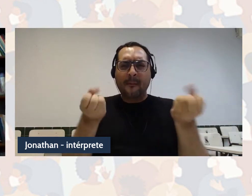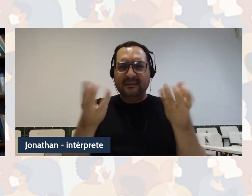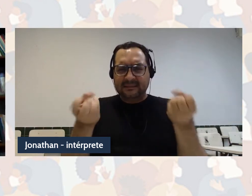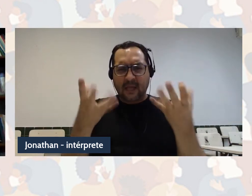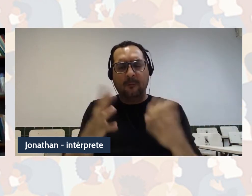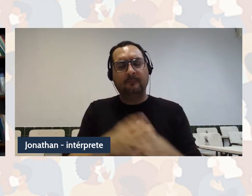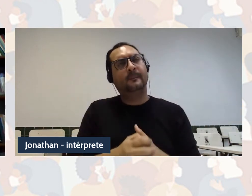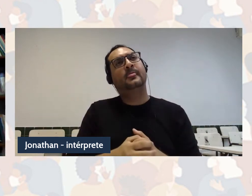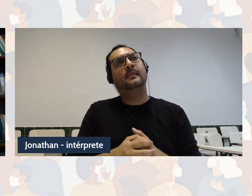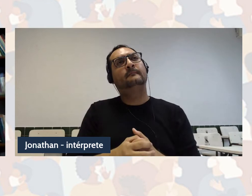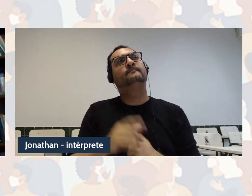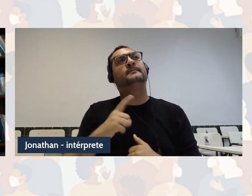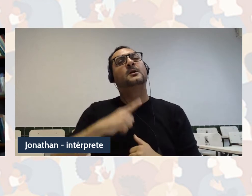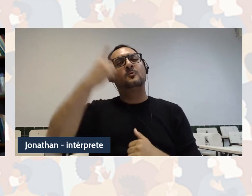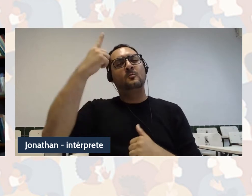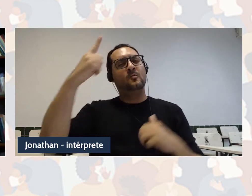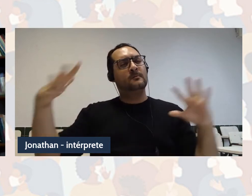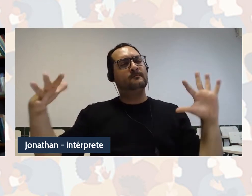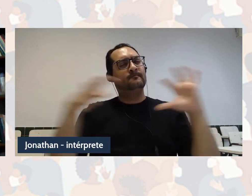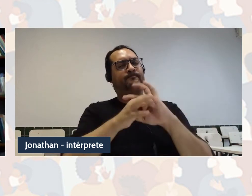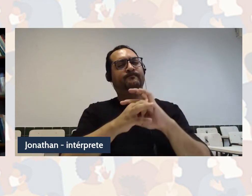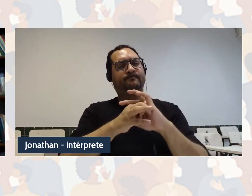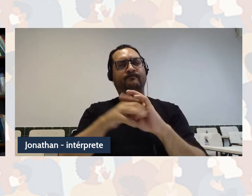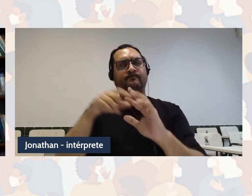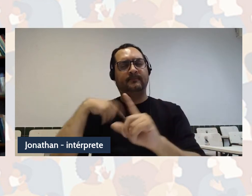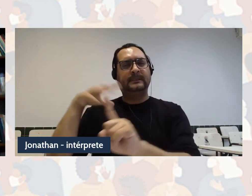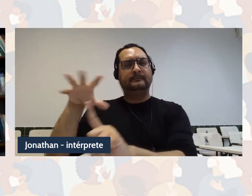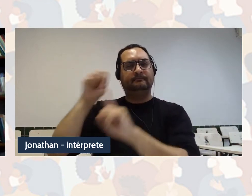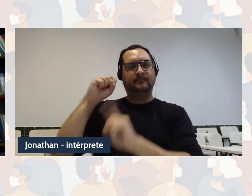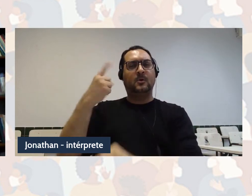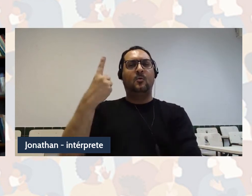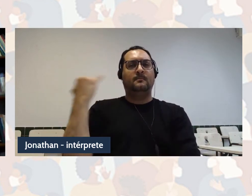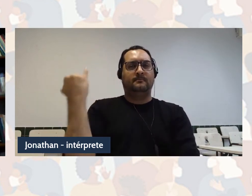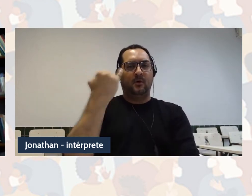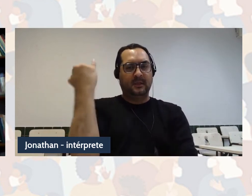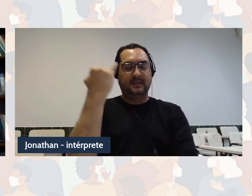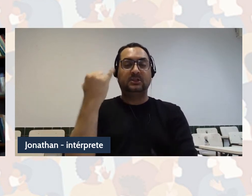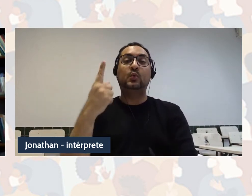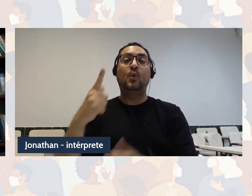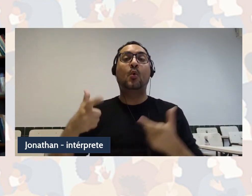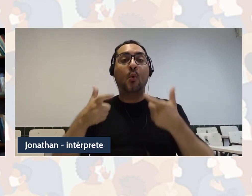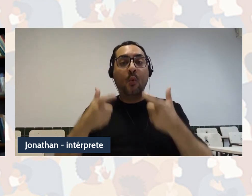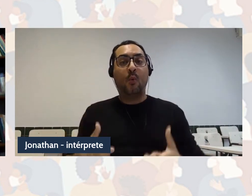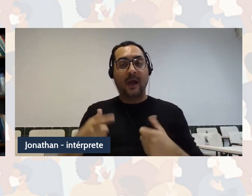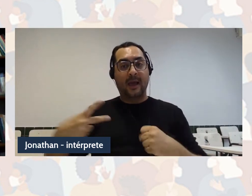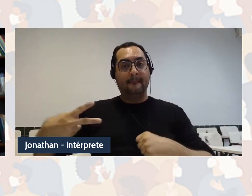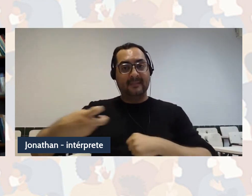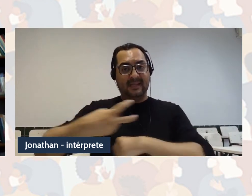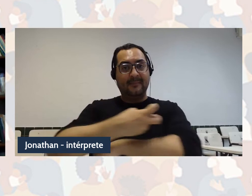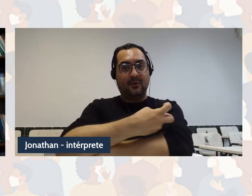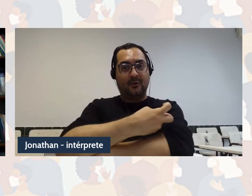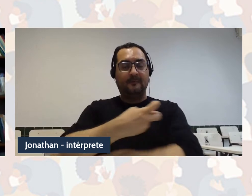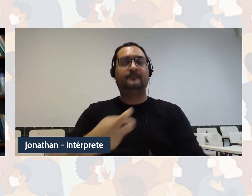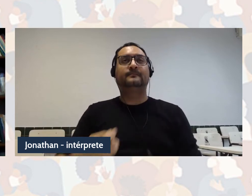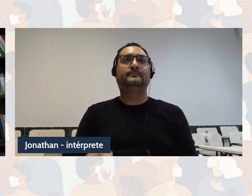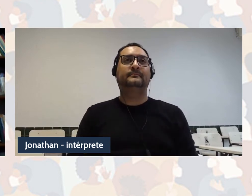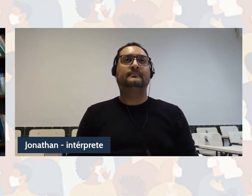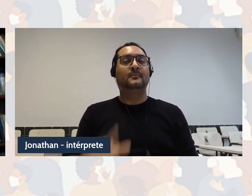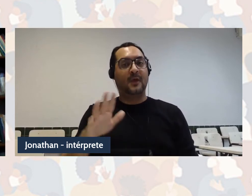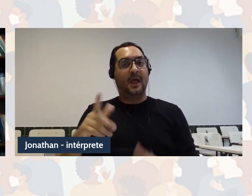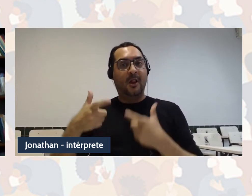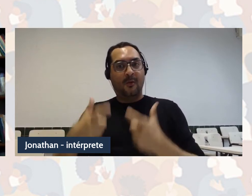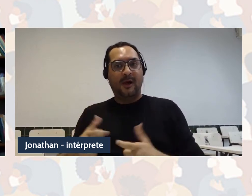que nós não podemos deixar de fora do nosso lugar epistêmico, e já que ele difere desse lugar